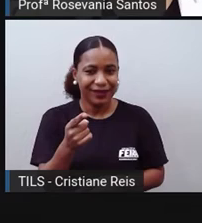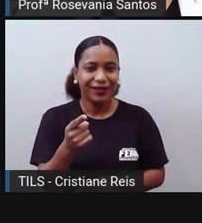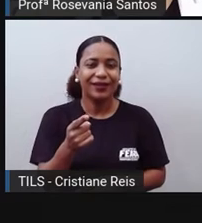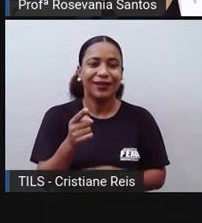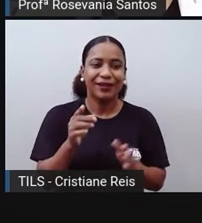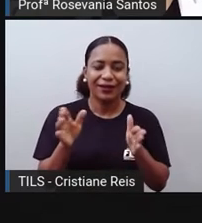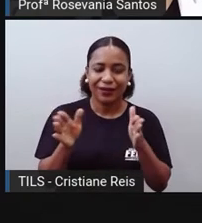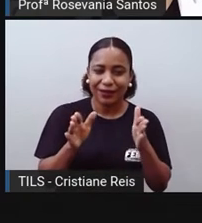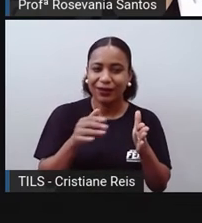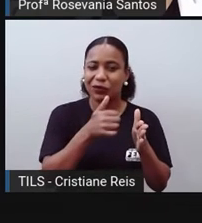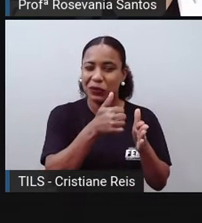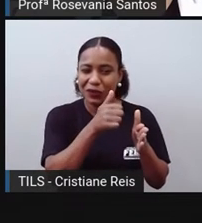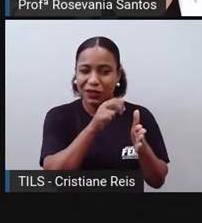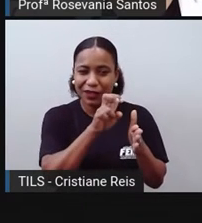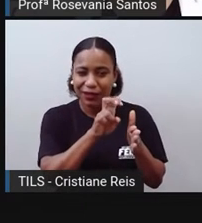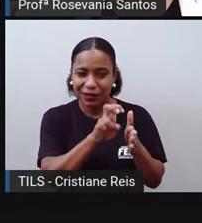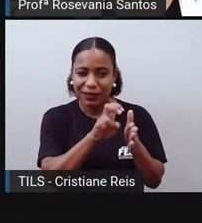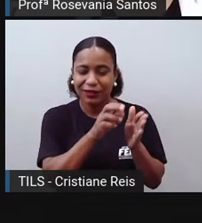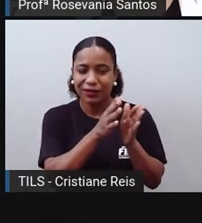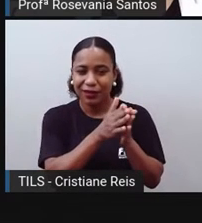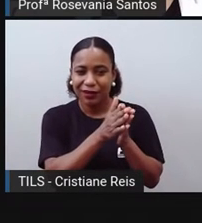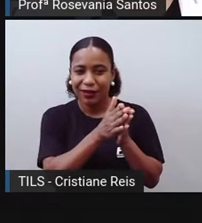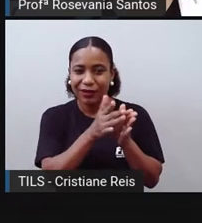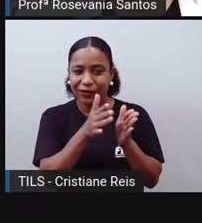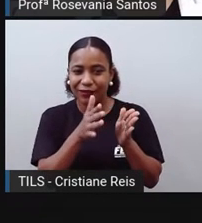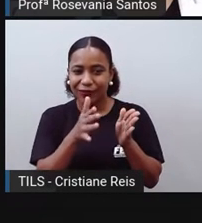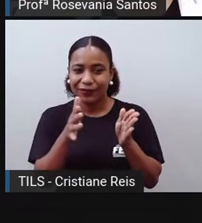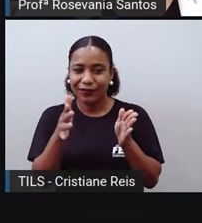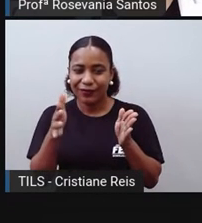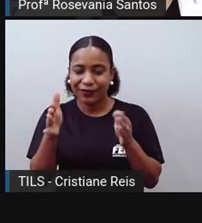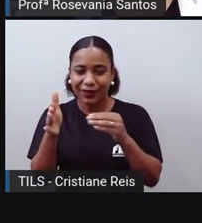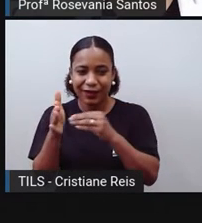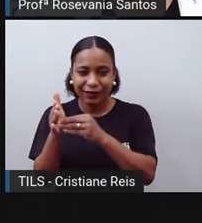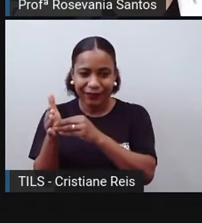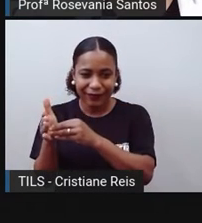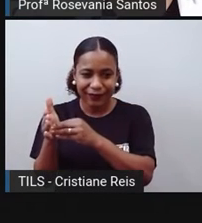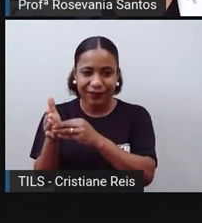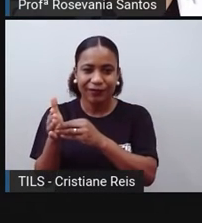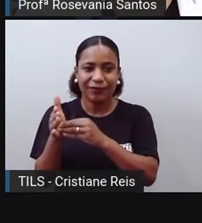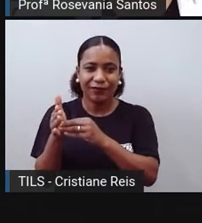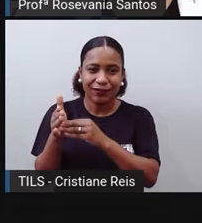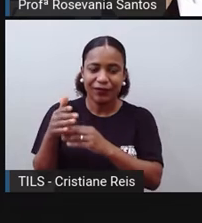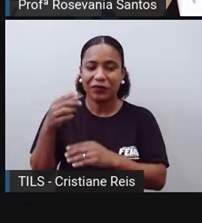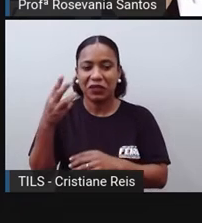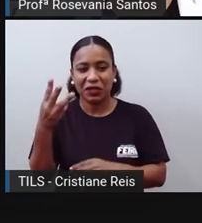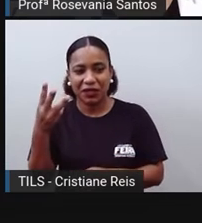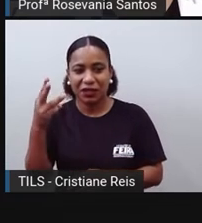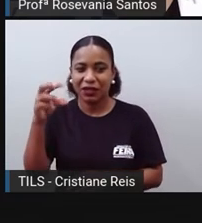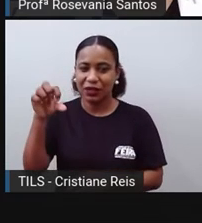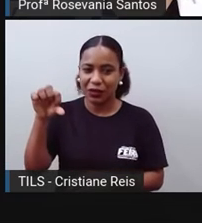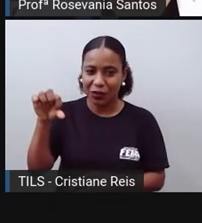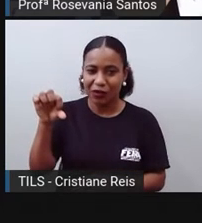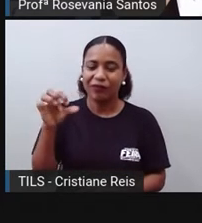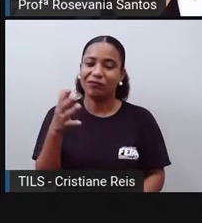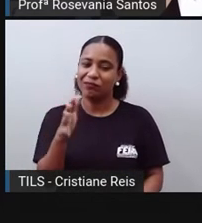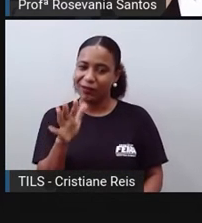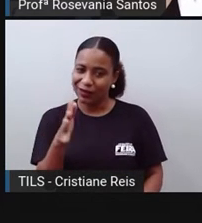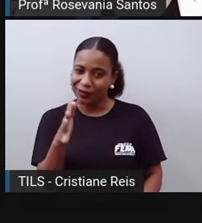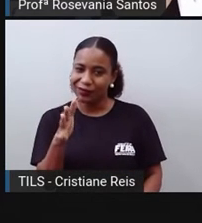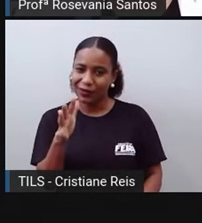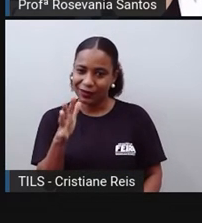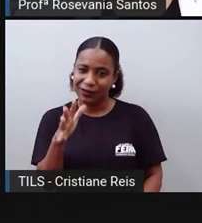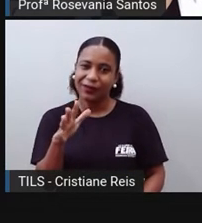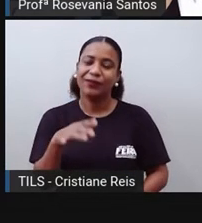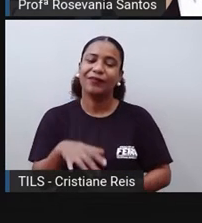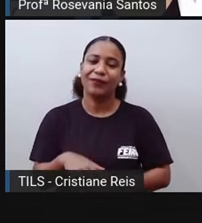15 anos e fica aqui em torno dos, né, dos, vamos dizer assim, dos 39 anos, por aí. É a maior